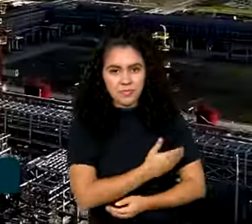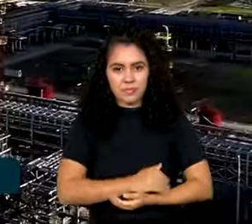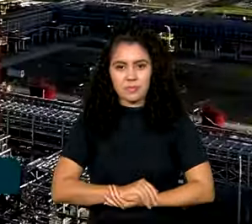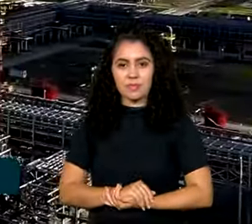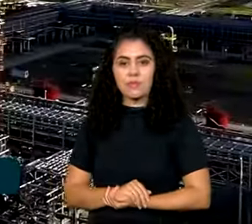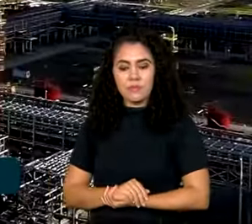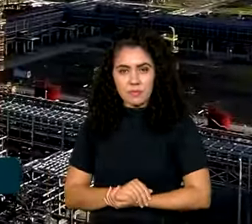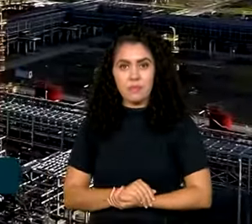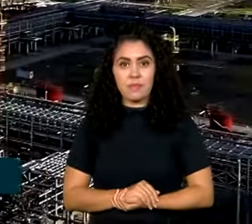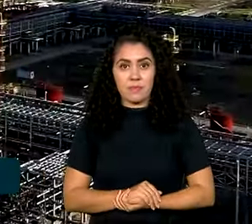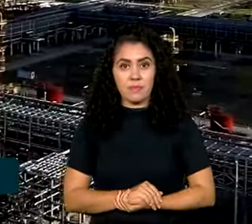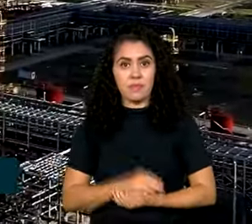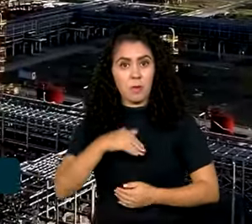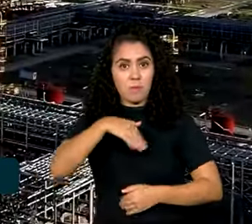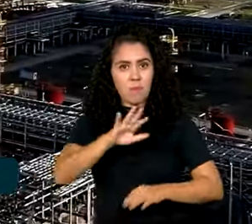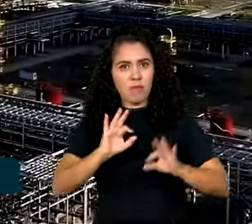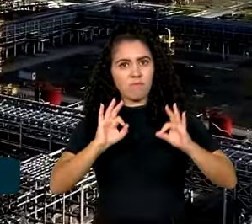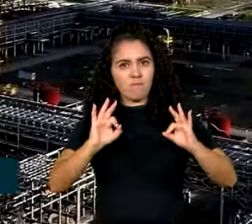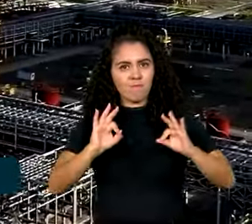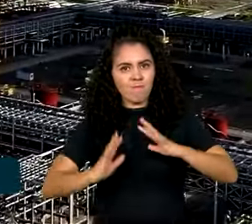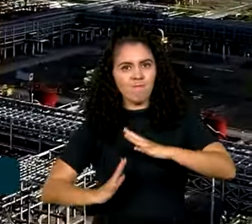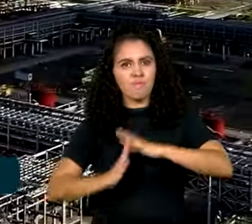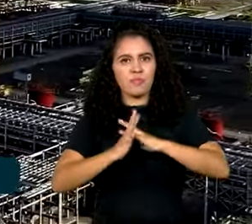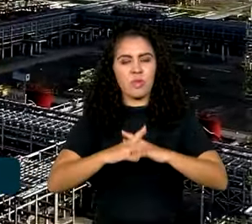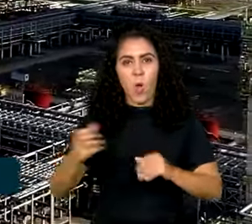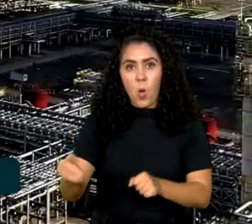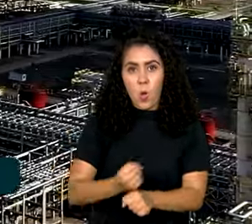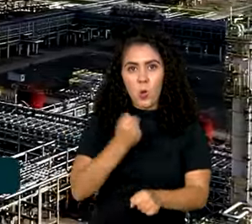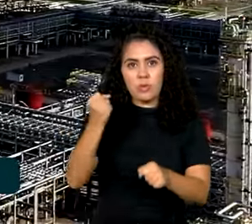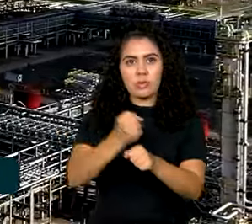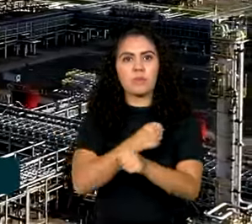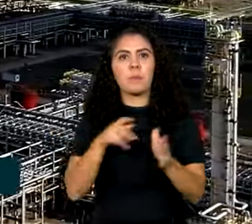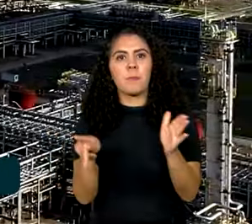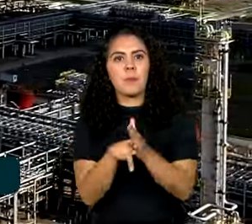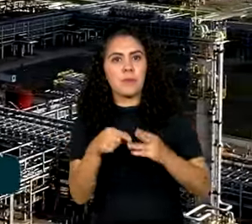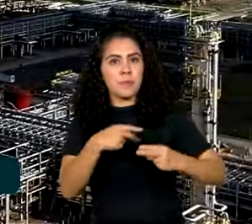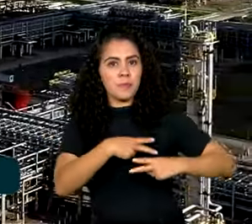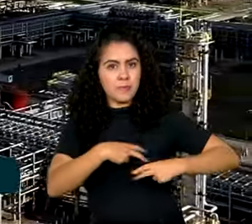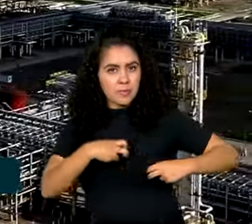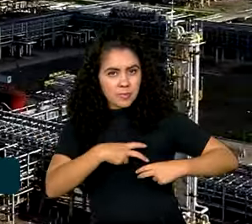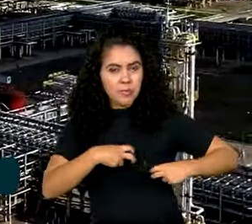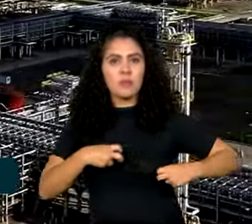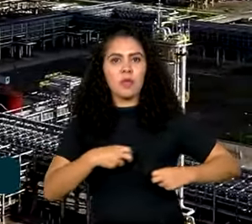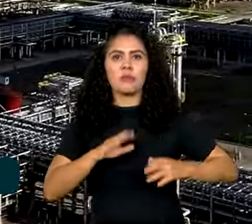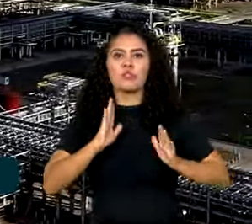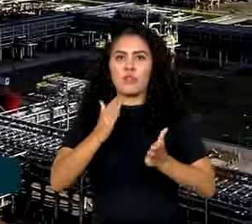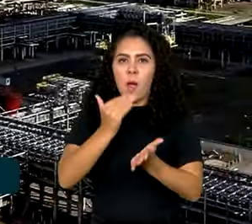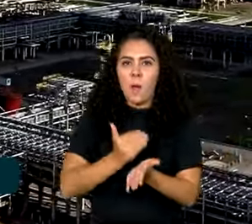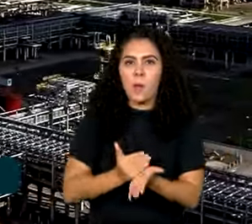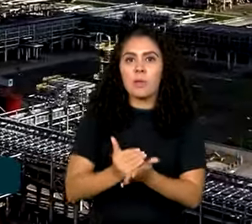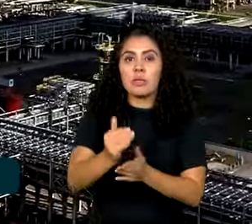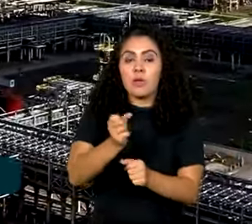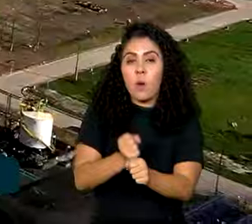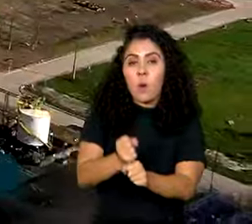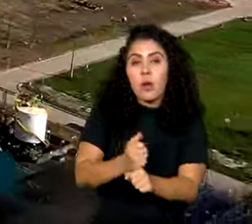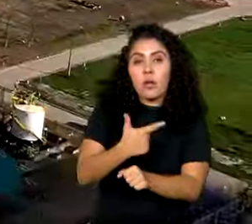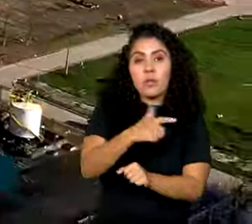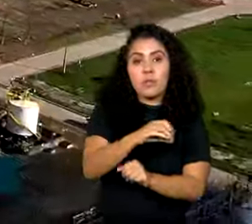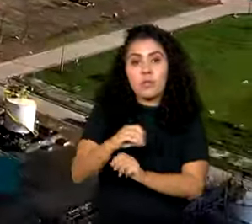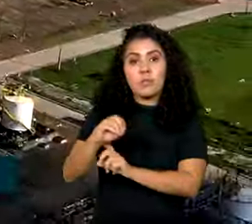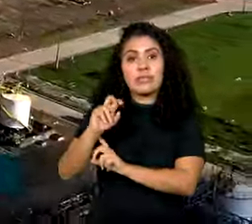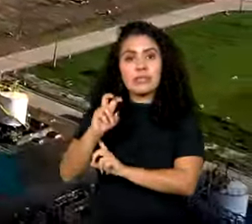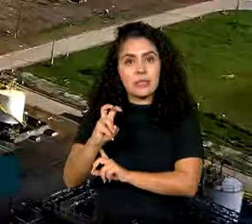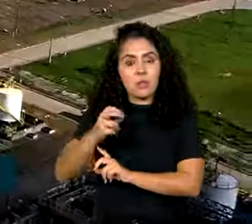A mais moderna refinaria já construída pela Petrobras começou a ser idealizada em 2005, no